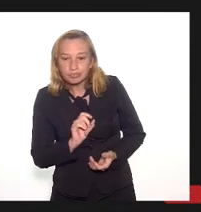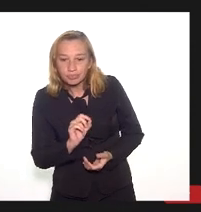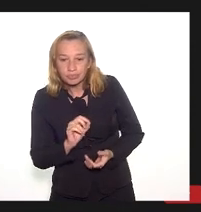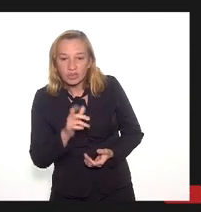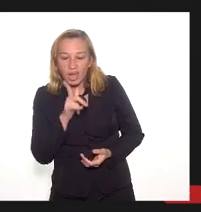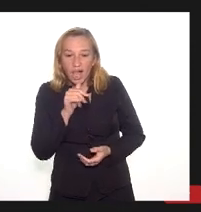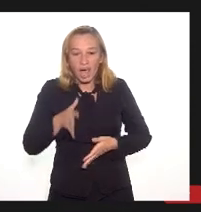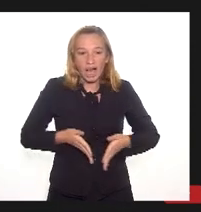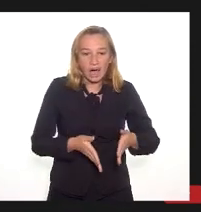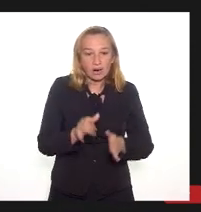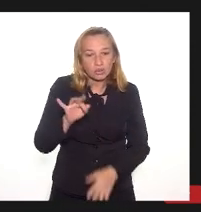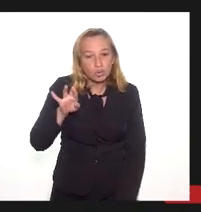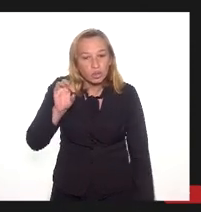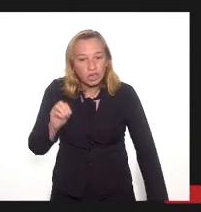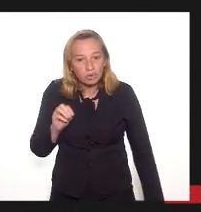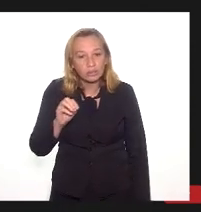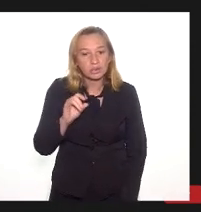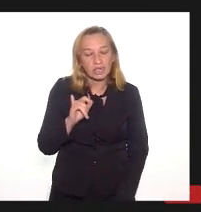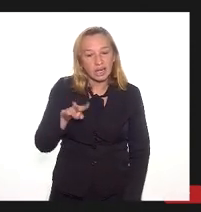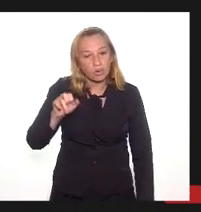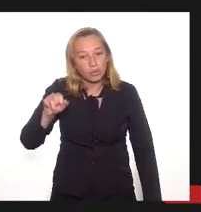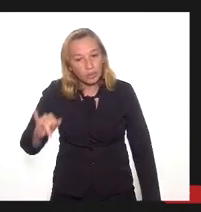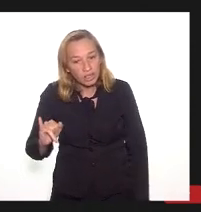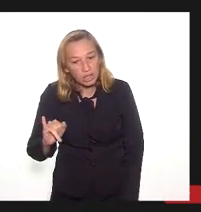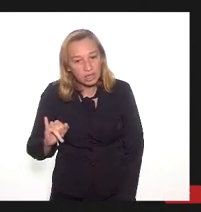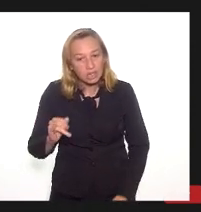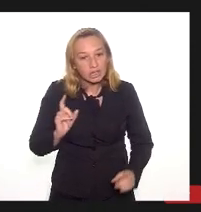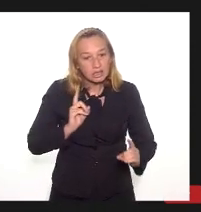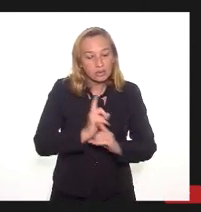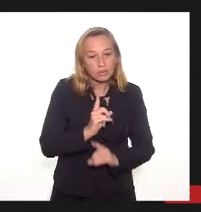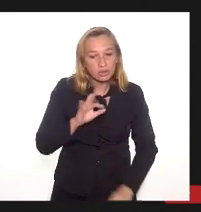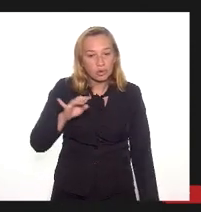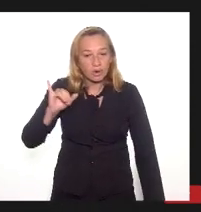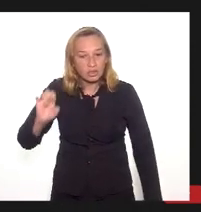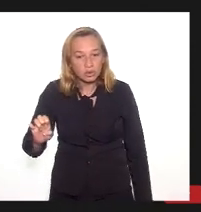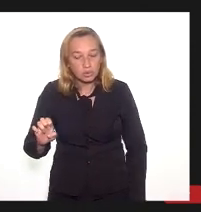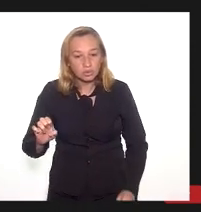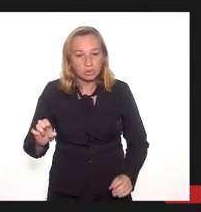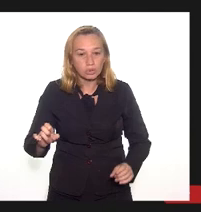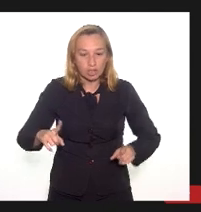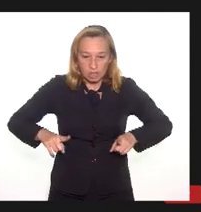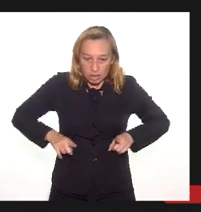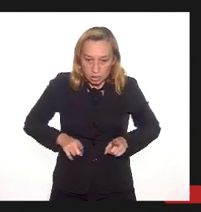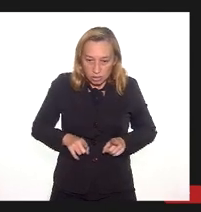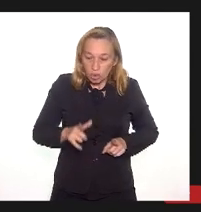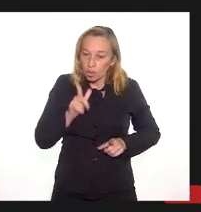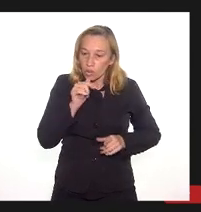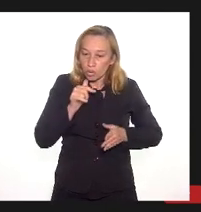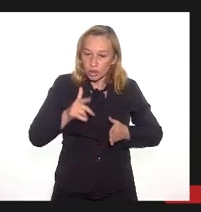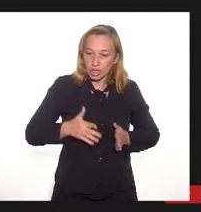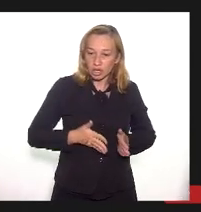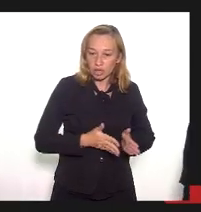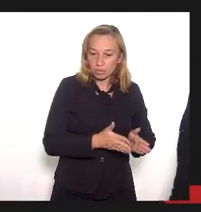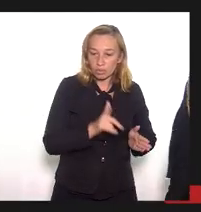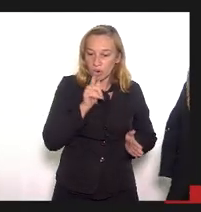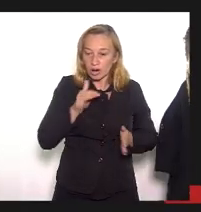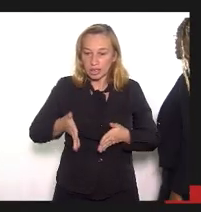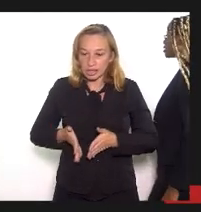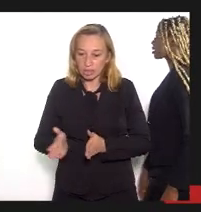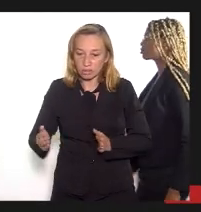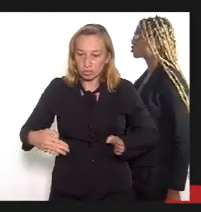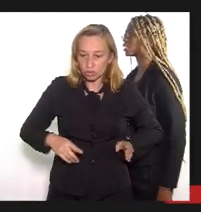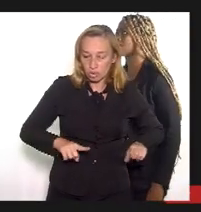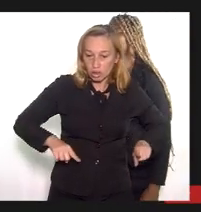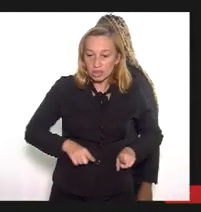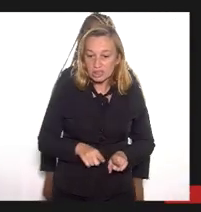a água do Rio Iguaçu, do Rio Sarapuí, o Rio Sarapuí se encontra com o Rio Iguaçu e vai encontrar a Baía de Guanabara. Imagine a situação de chuva